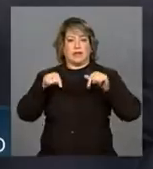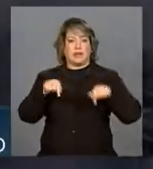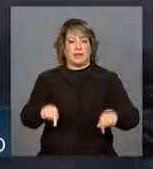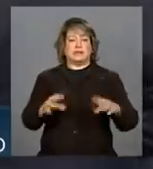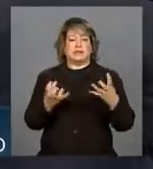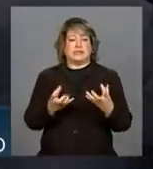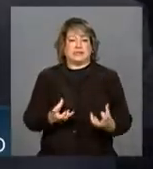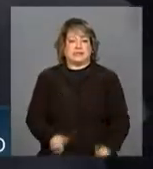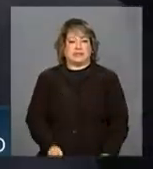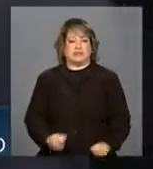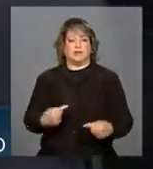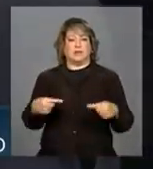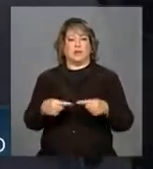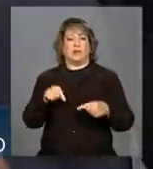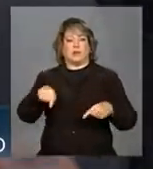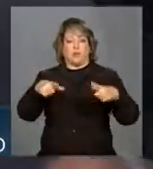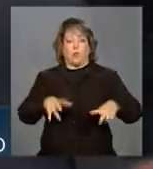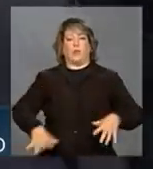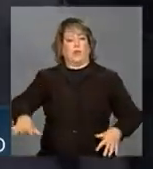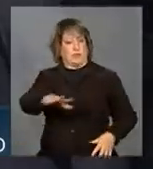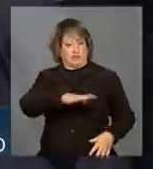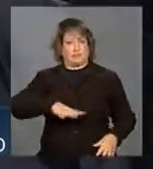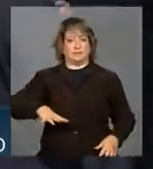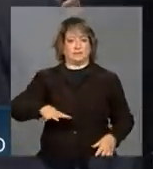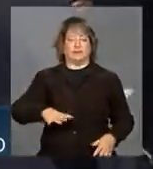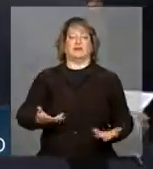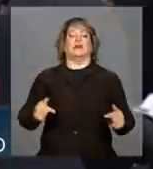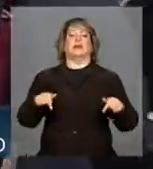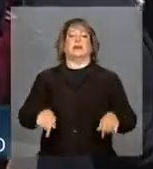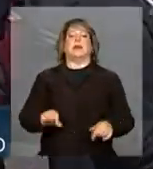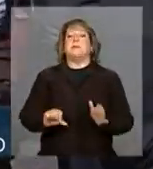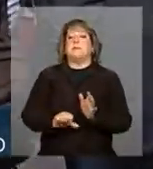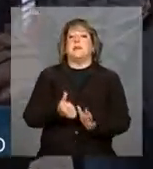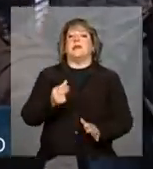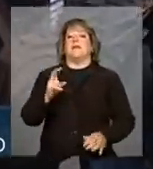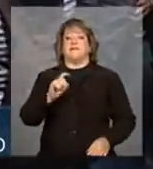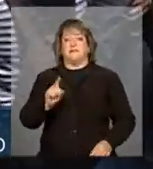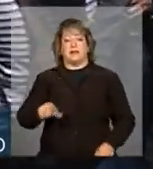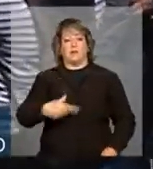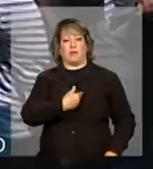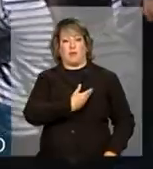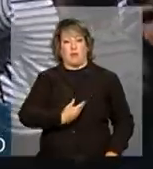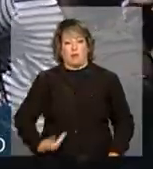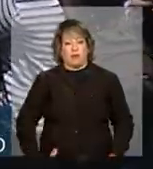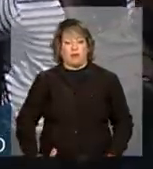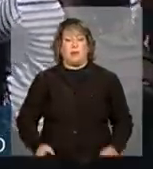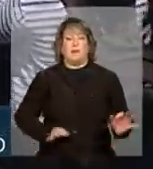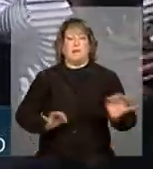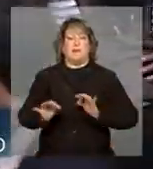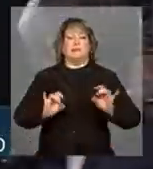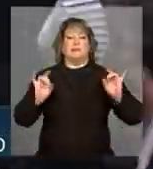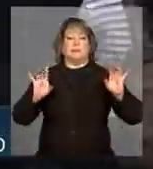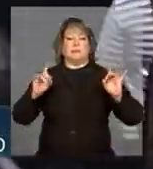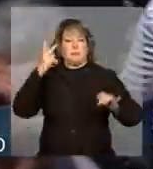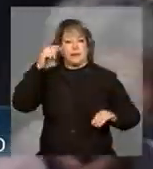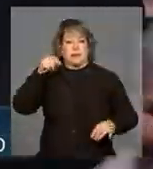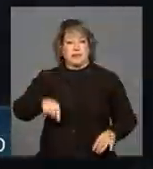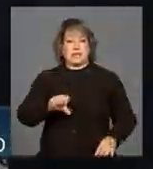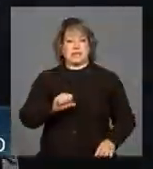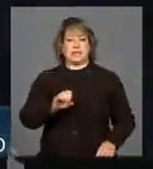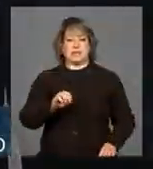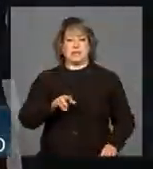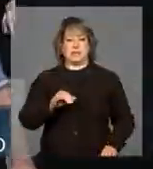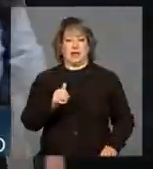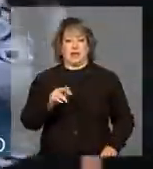realidade do clima da região. É a primeira vez que o governo, que um plano específico para o semiárido é